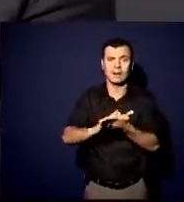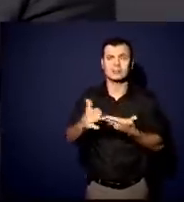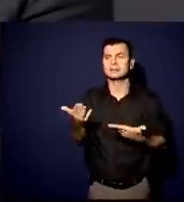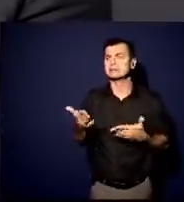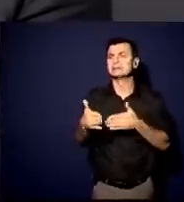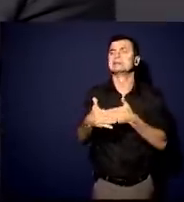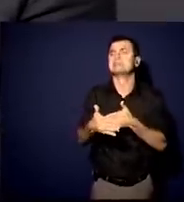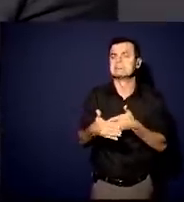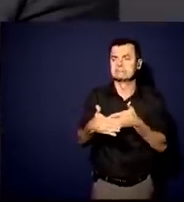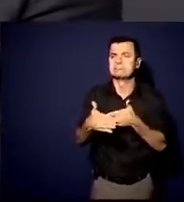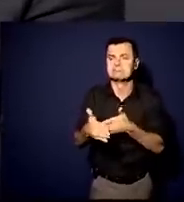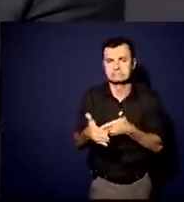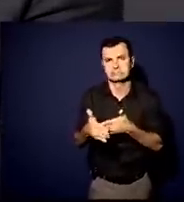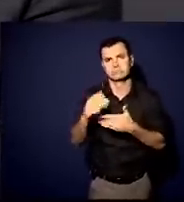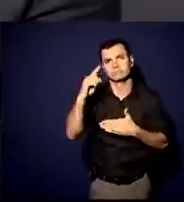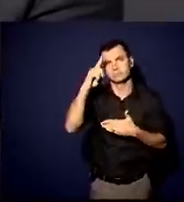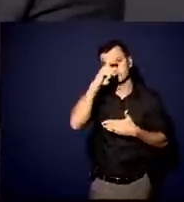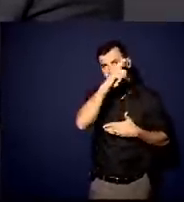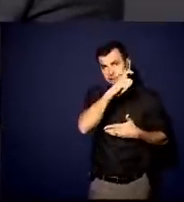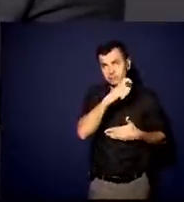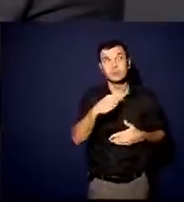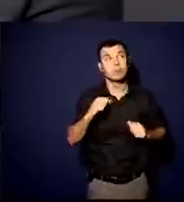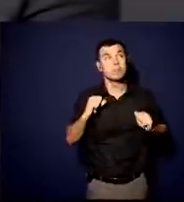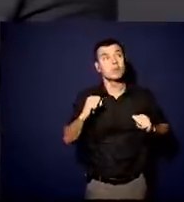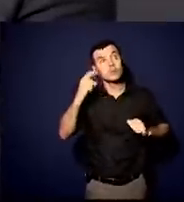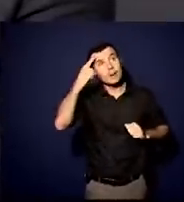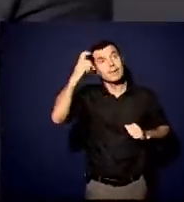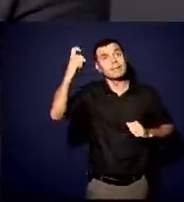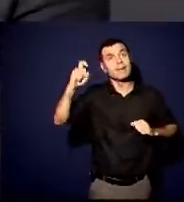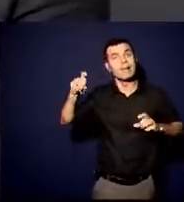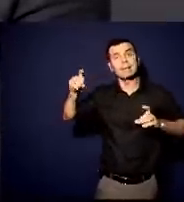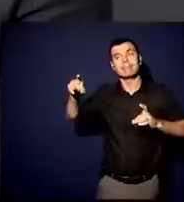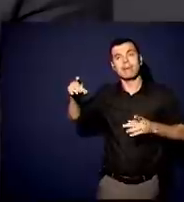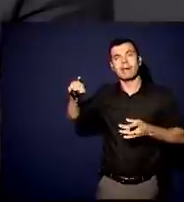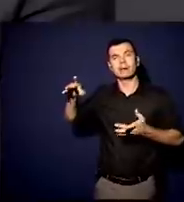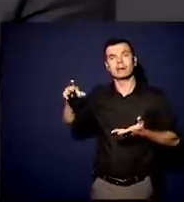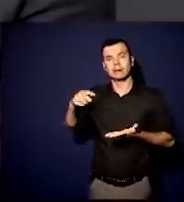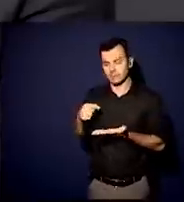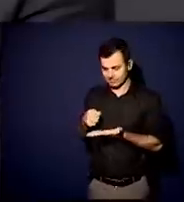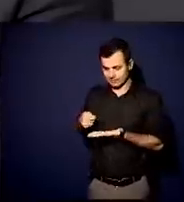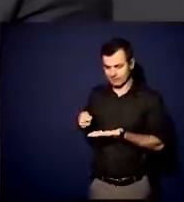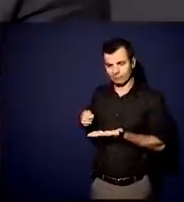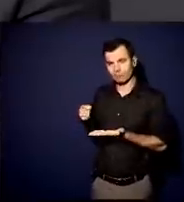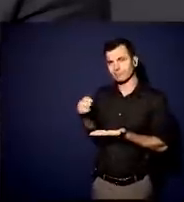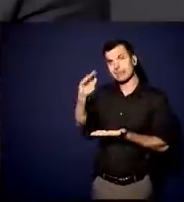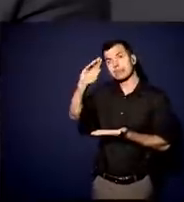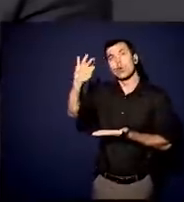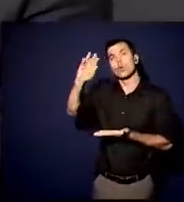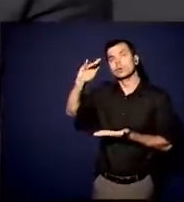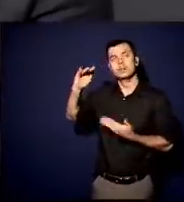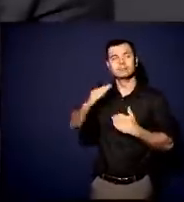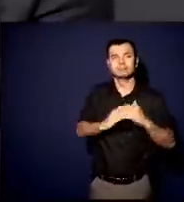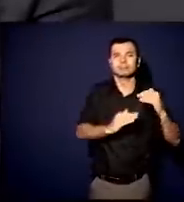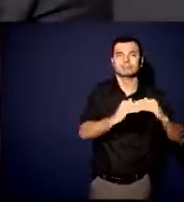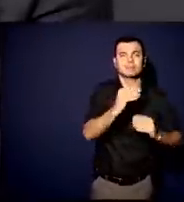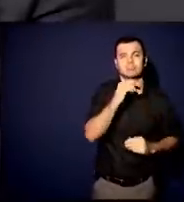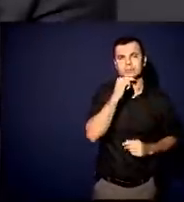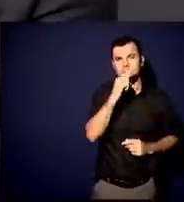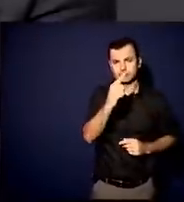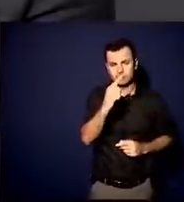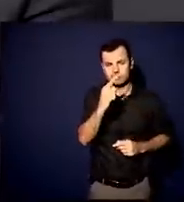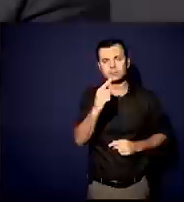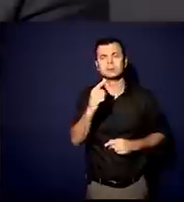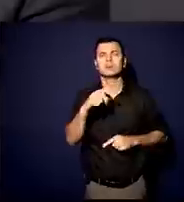trancados e aí pode ter a melhor ideia técnica num papel que não vai conseguir executar. Então, é fundamental fazer boa